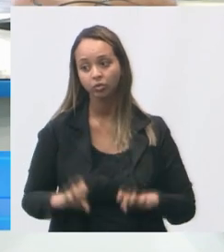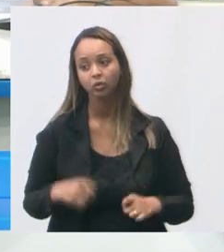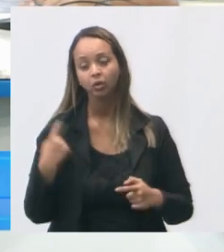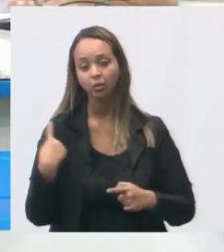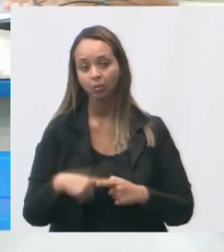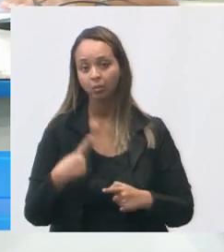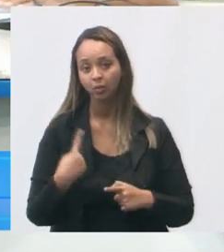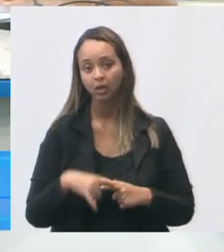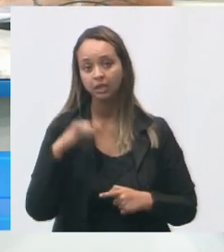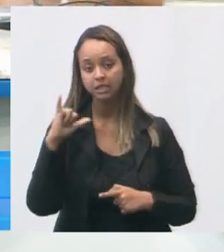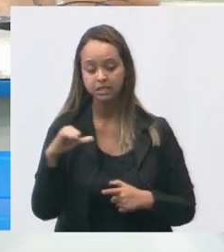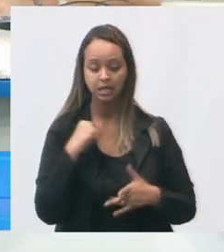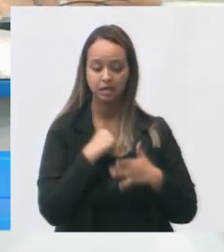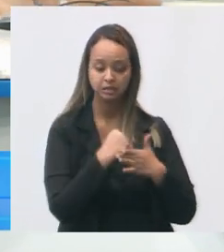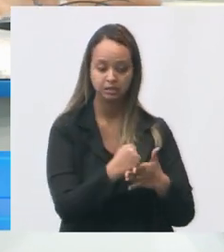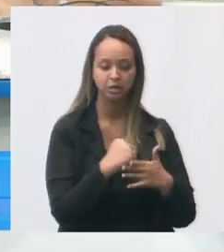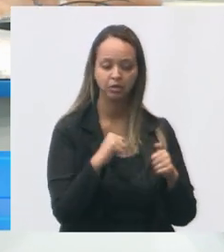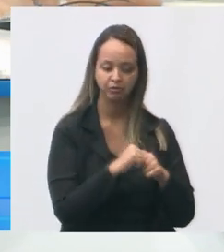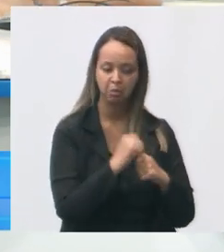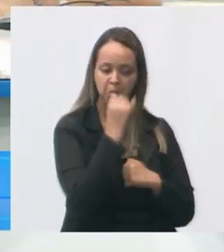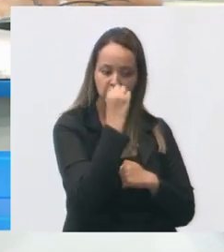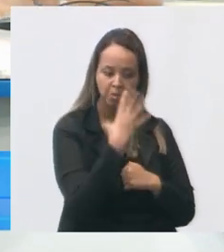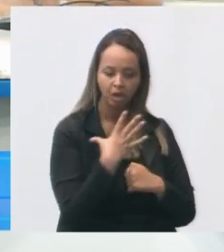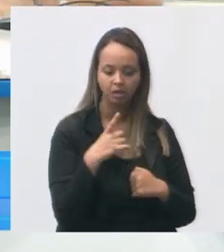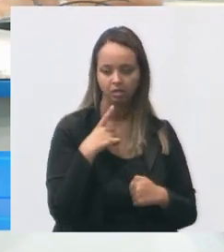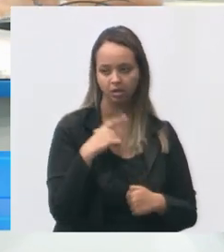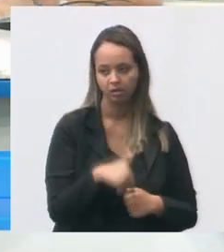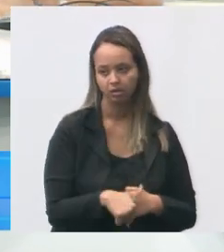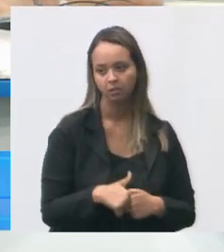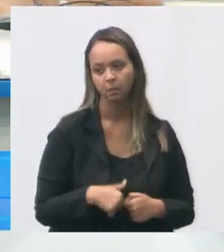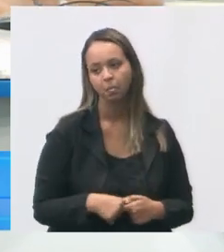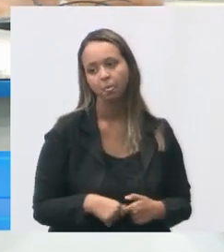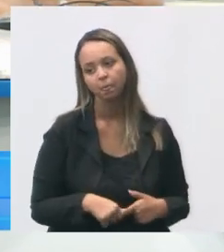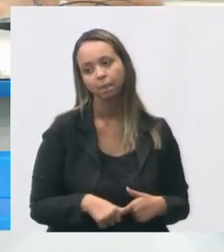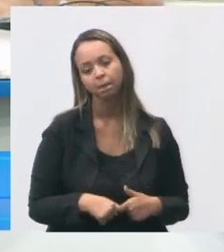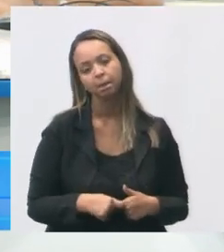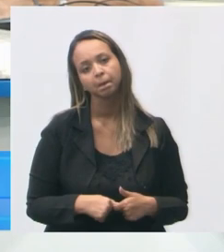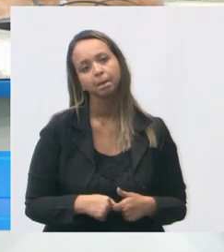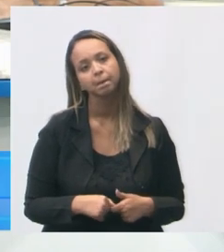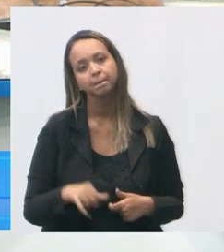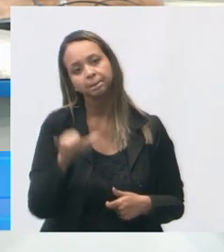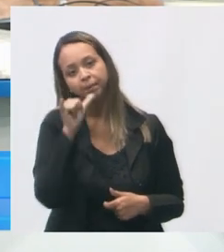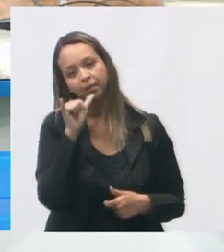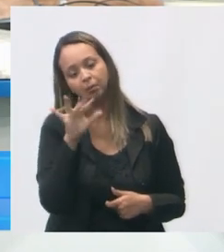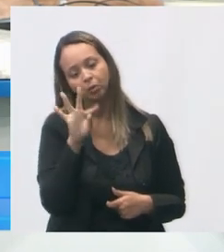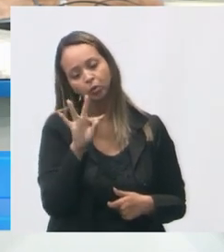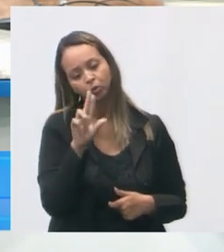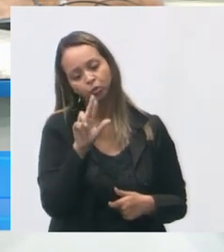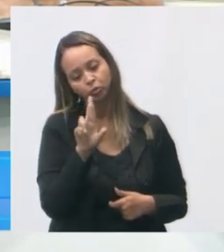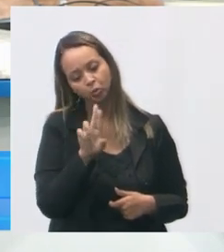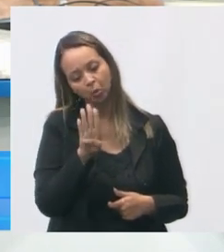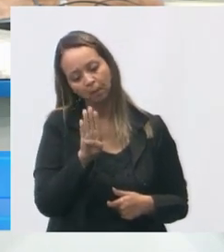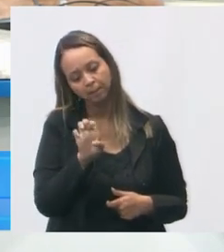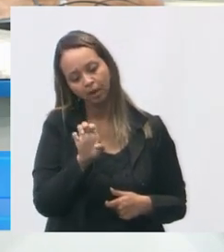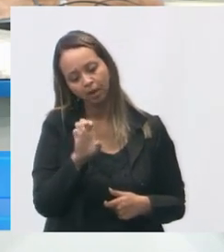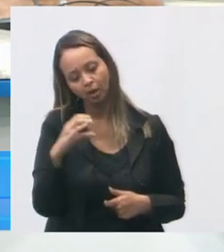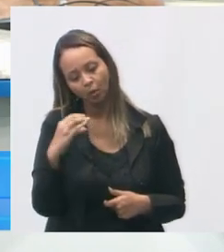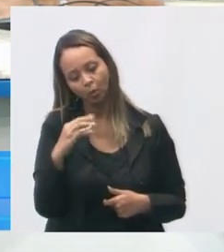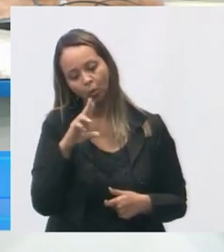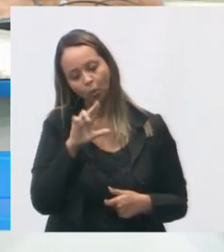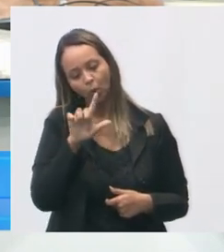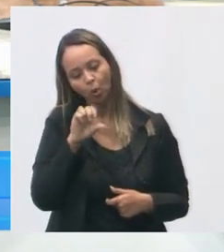a assistência está sendo bem feita por exemplo a tuberculose hoje está lá na unidade de saúde de Maruípe